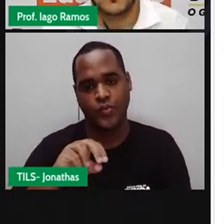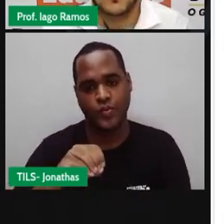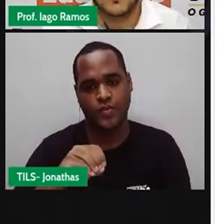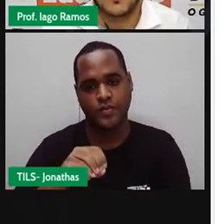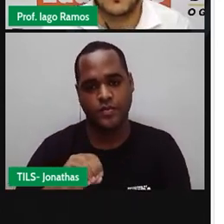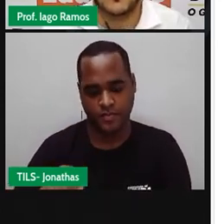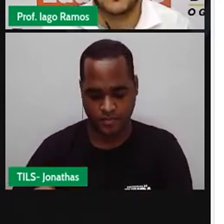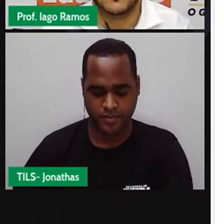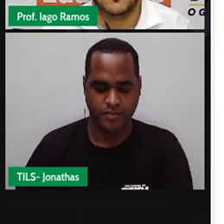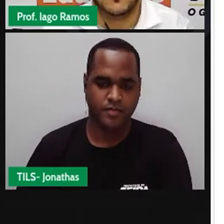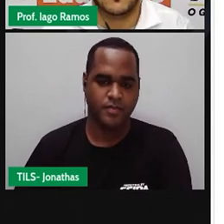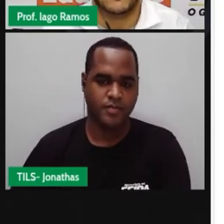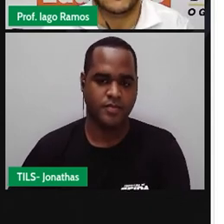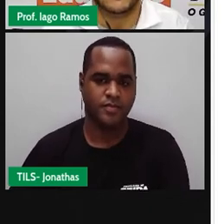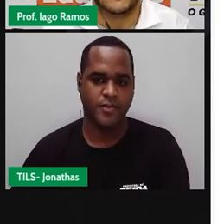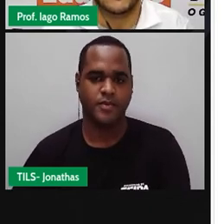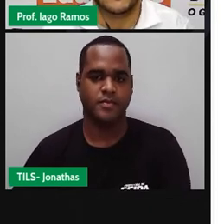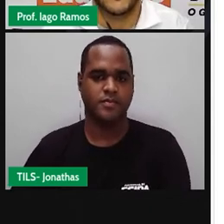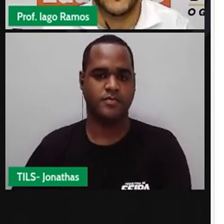Saturno.